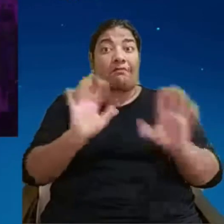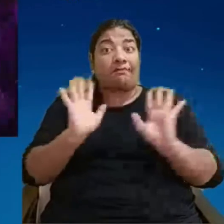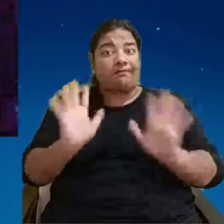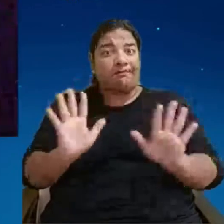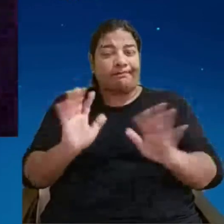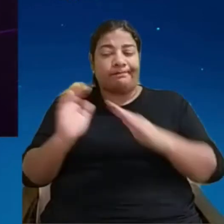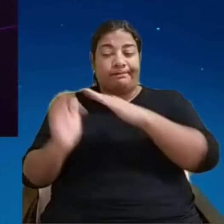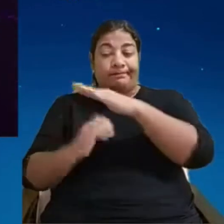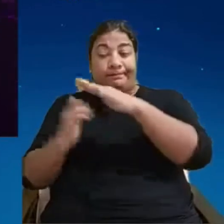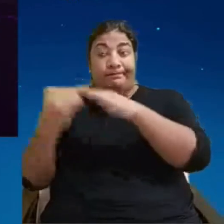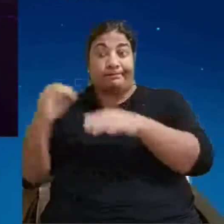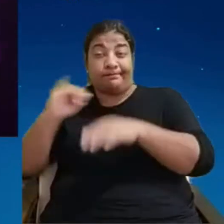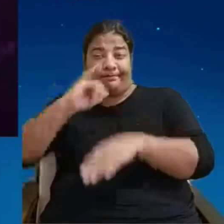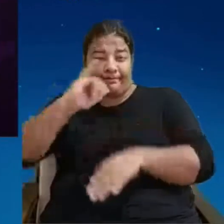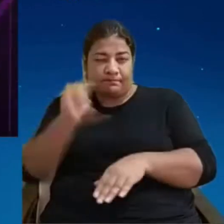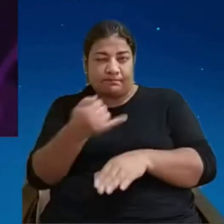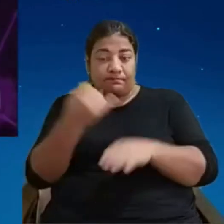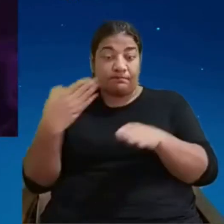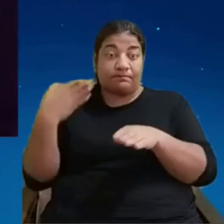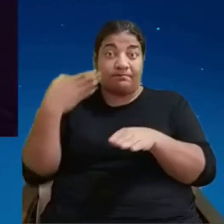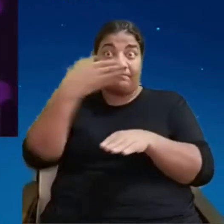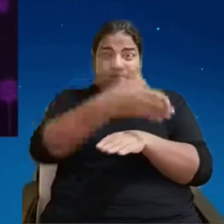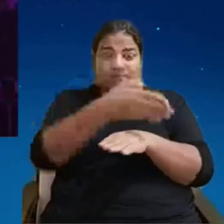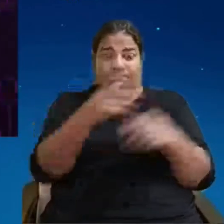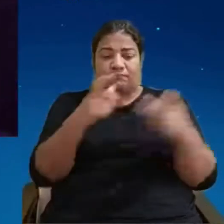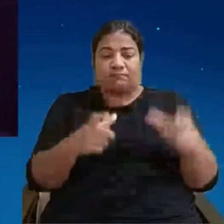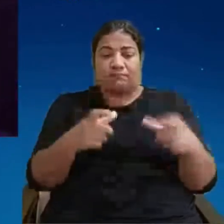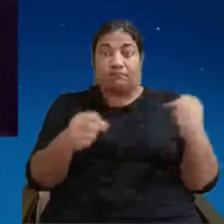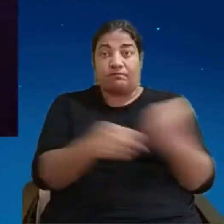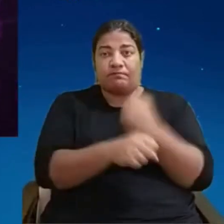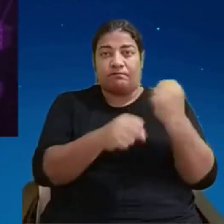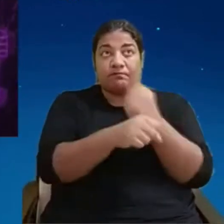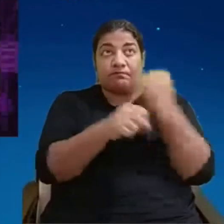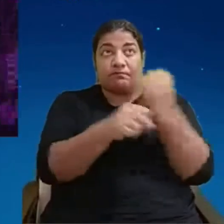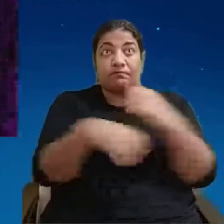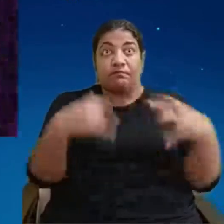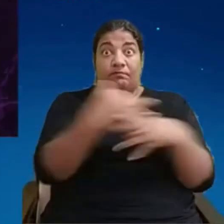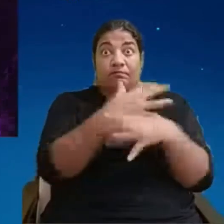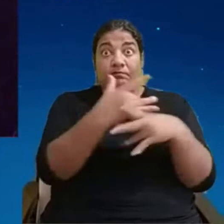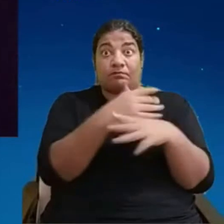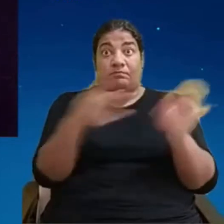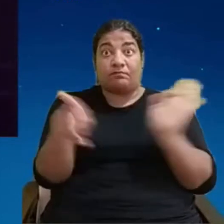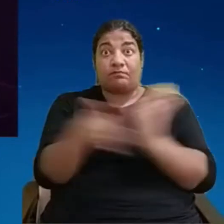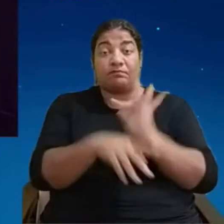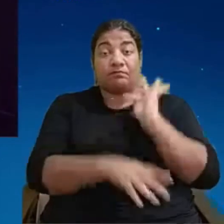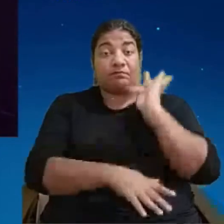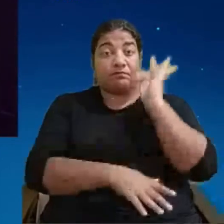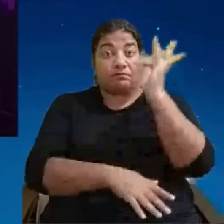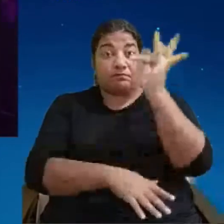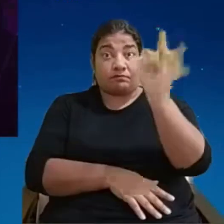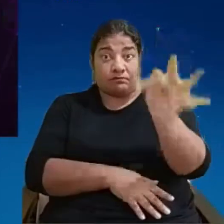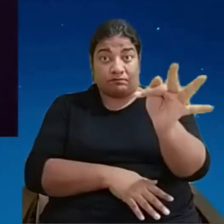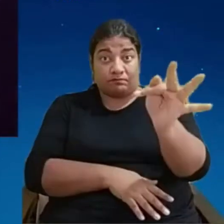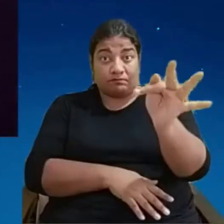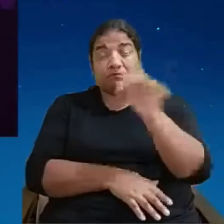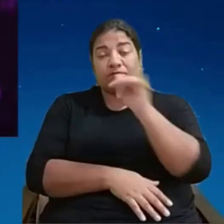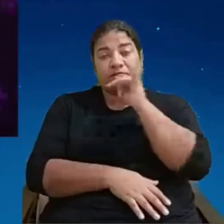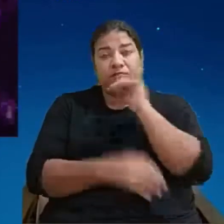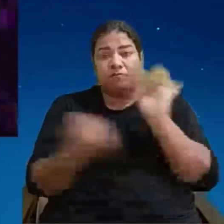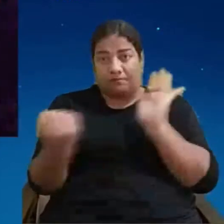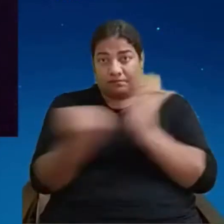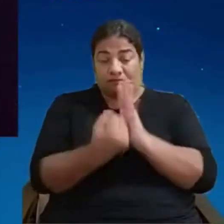para poder construir a cidade do futuro. então você tem a Panasonic e você tem a Toyota